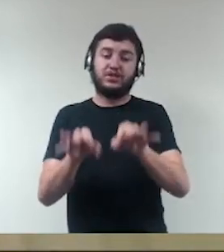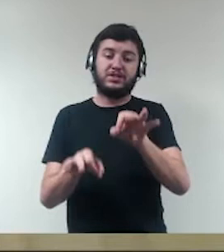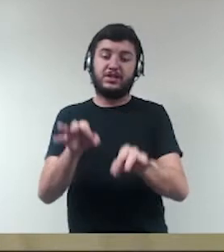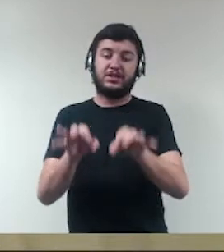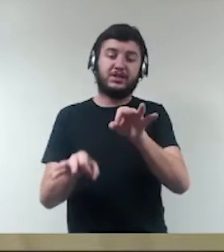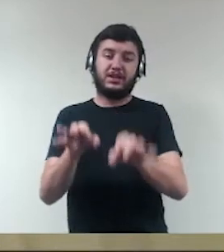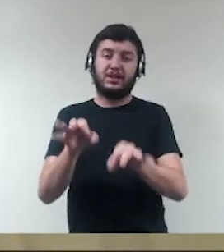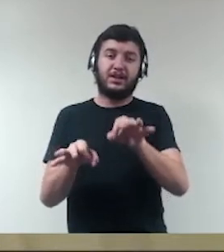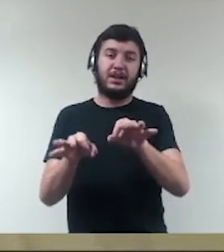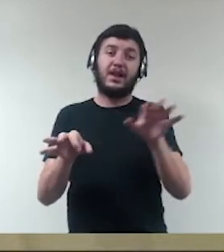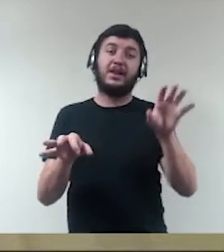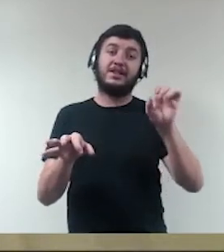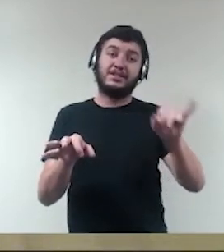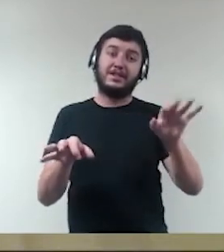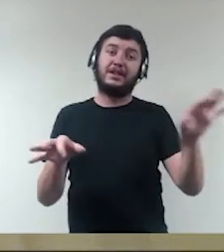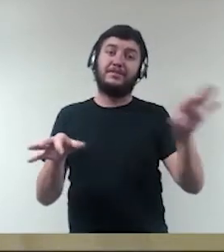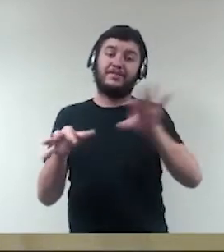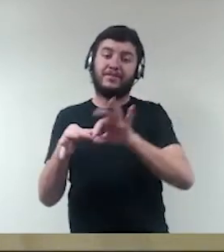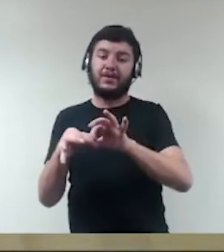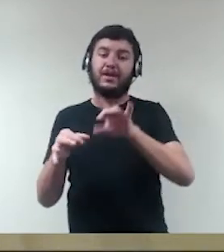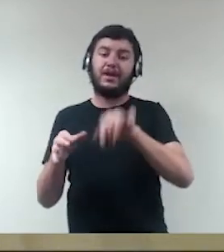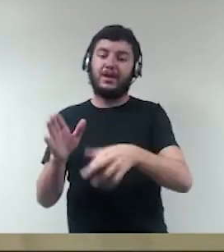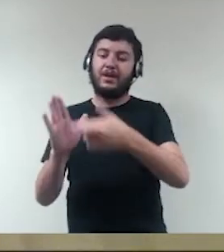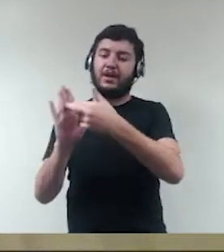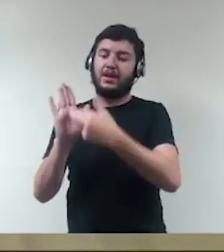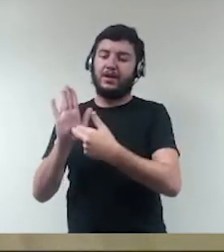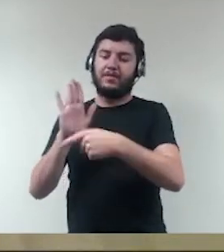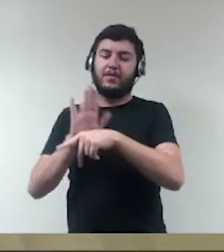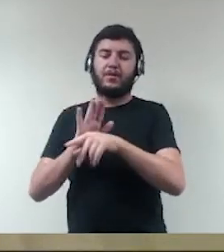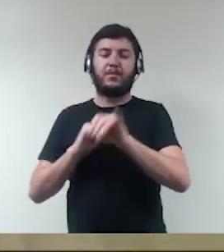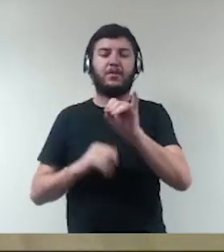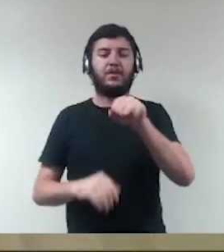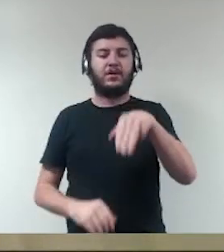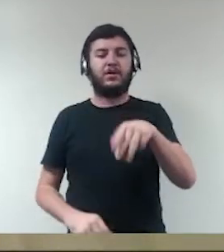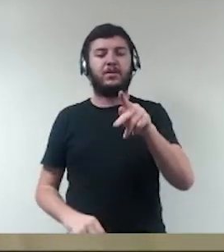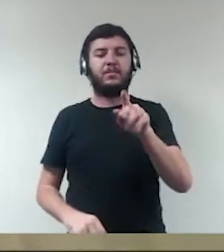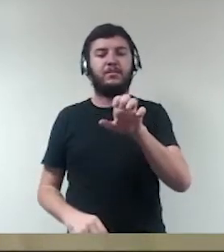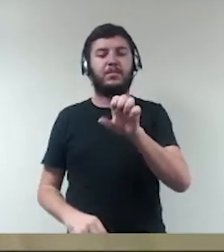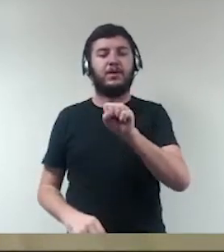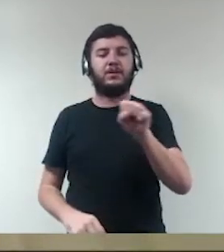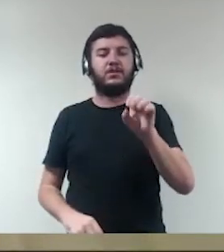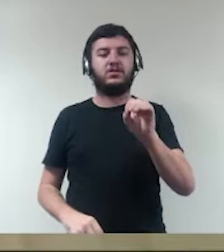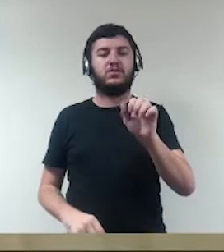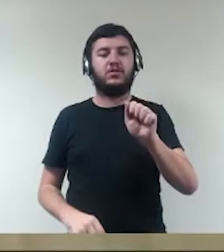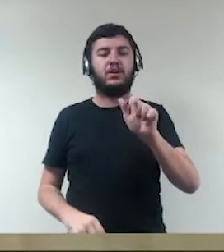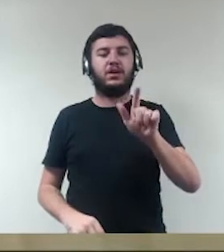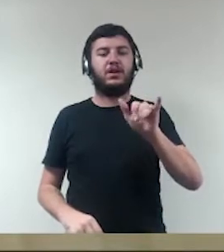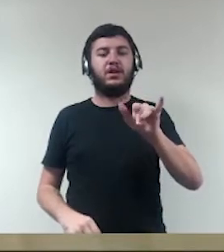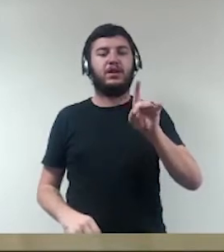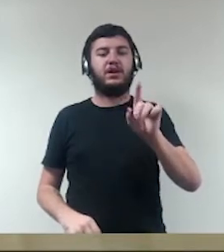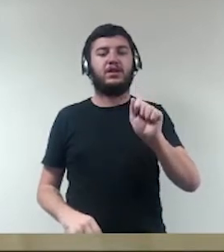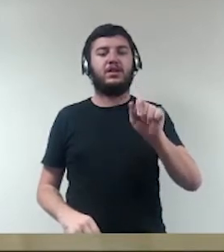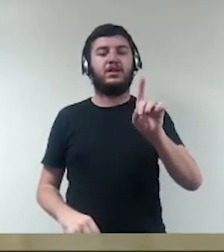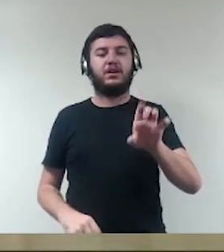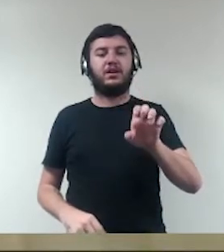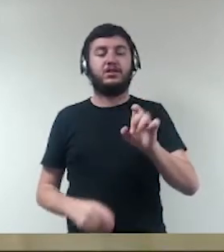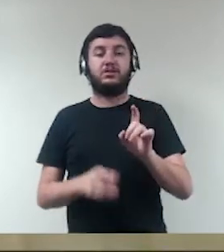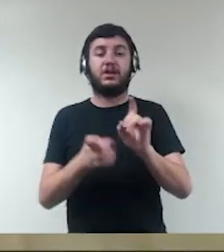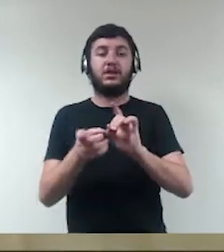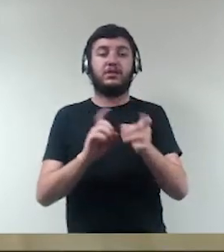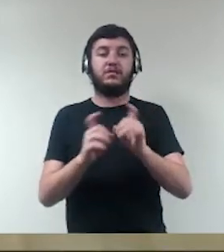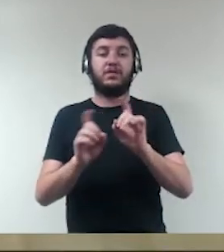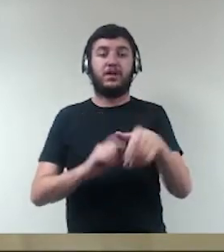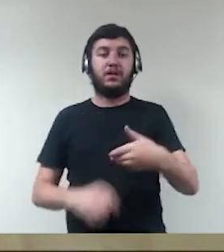Isso é uma decorrência do próprio princípio da impessoalidade na administração pública, que significa que